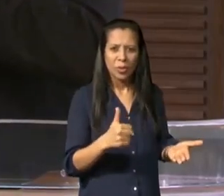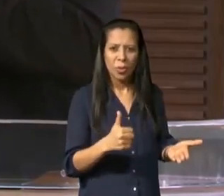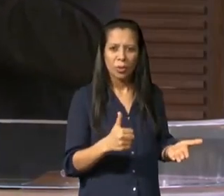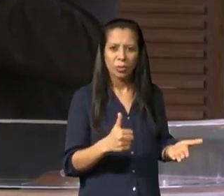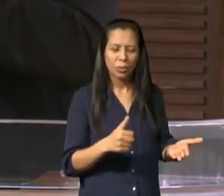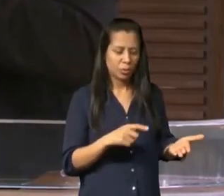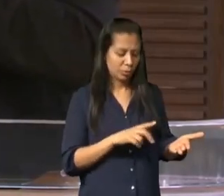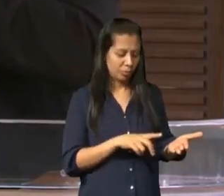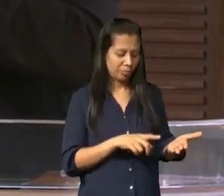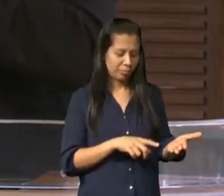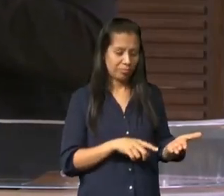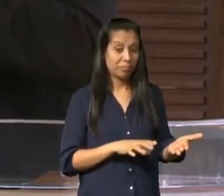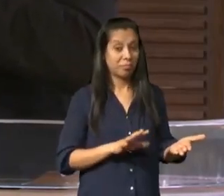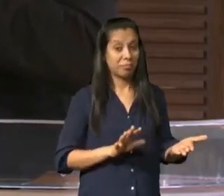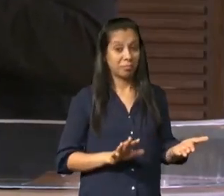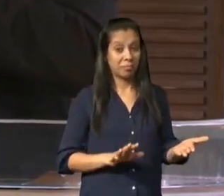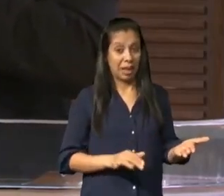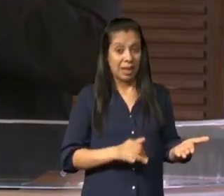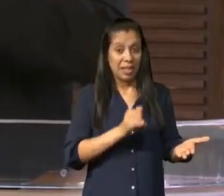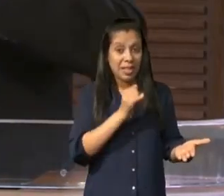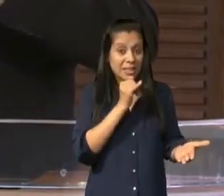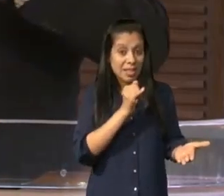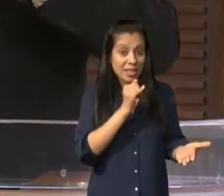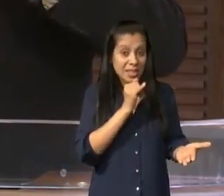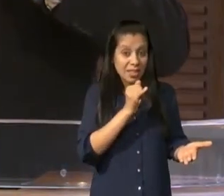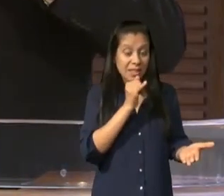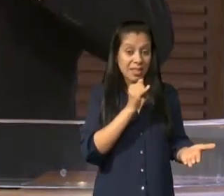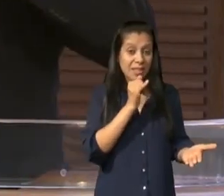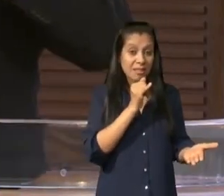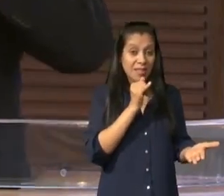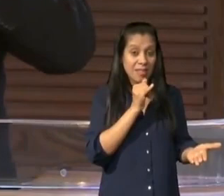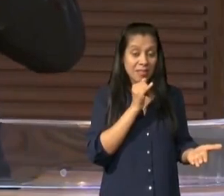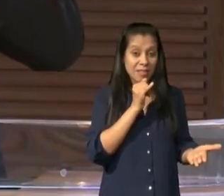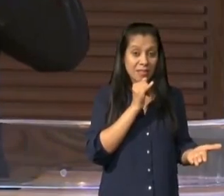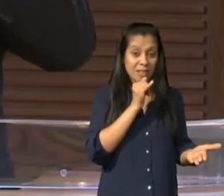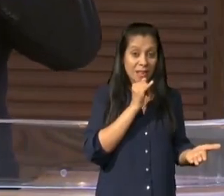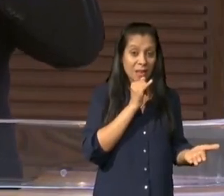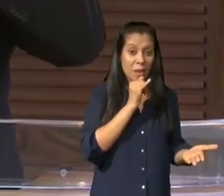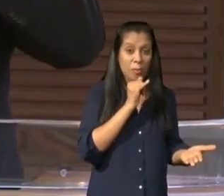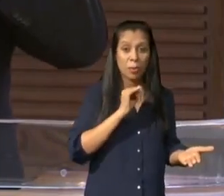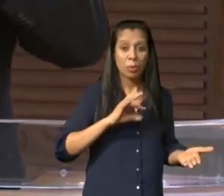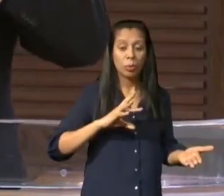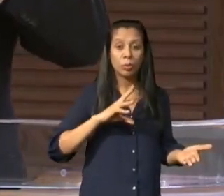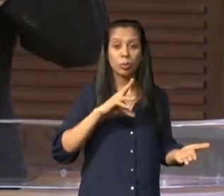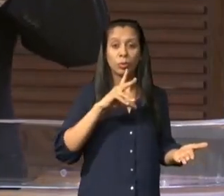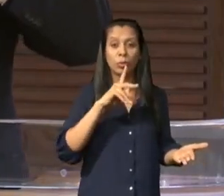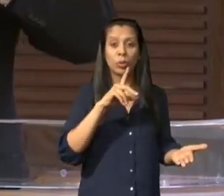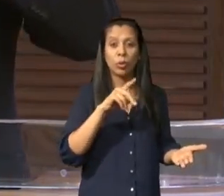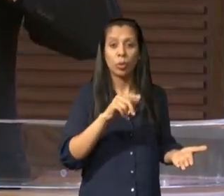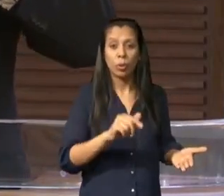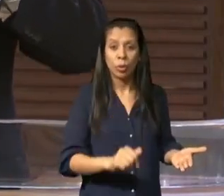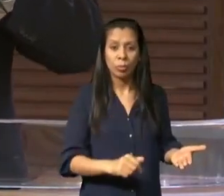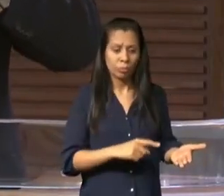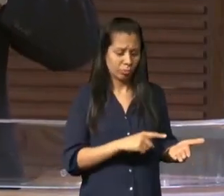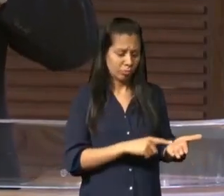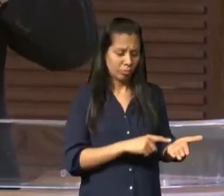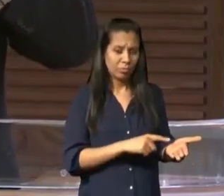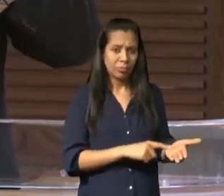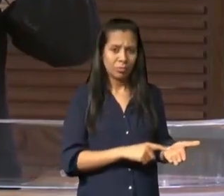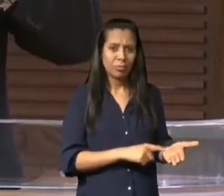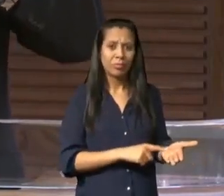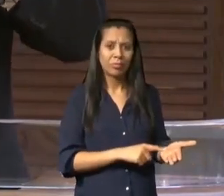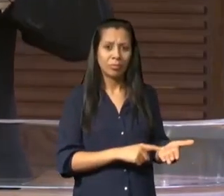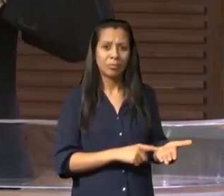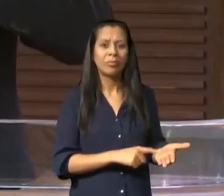olha esses exemplos que eu citei para vocês aí é dito para a igreja dos últimos dias é